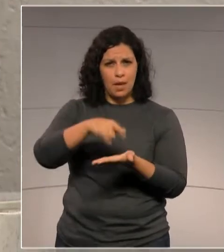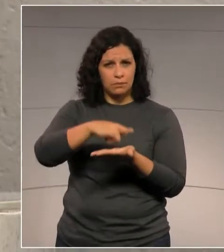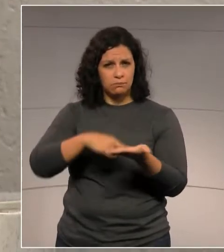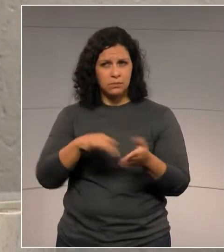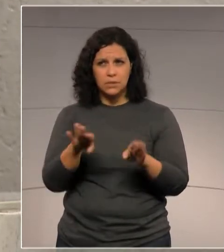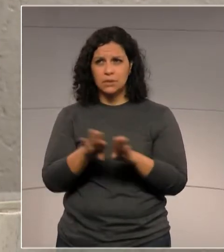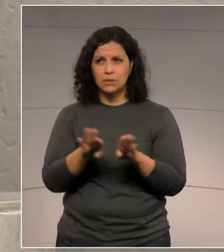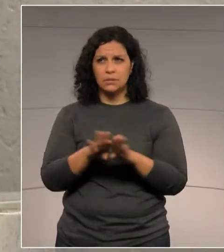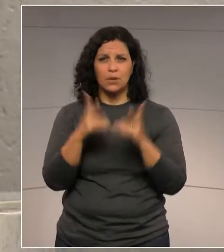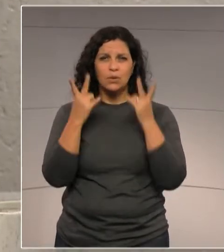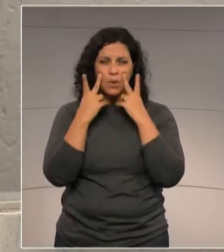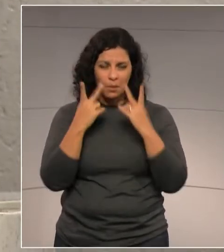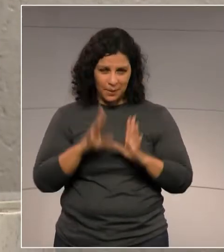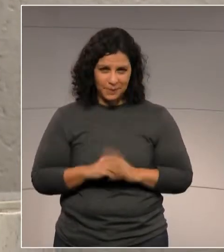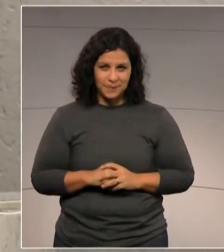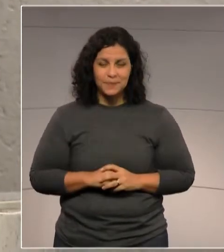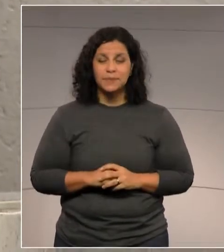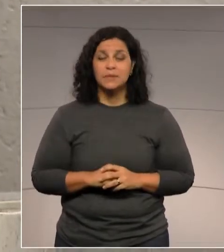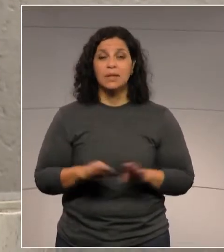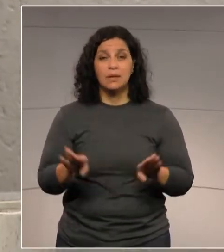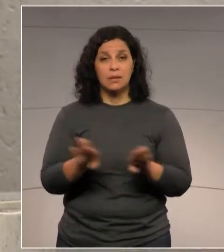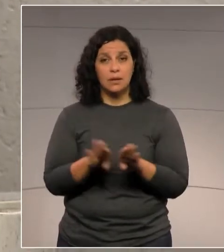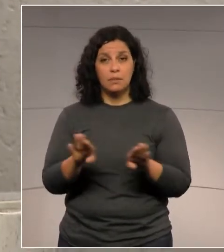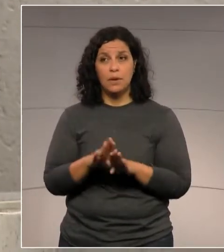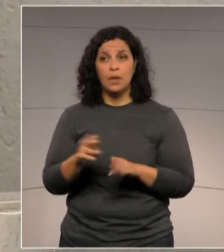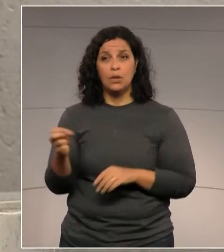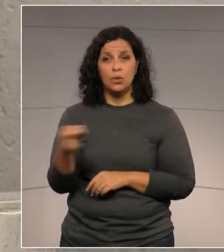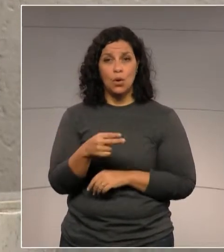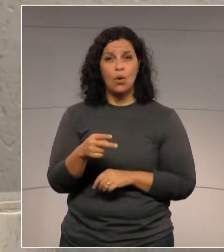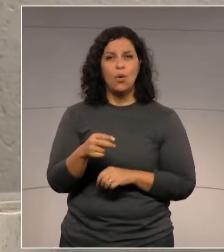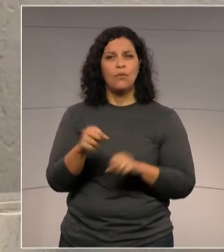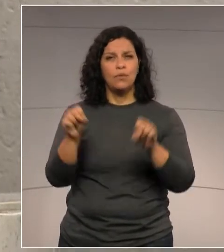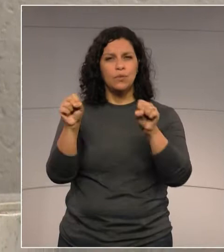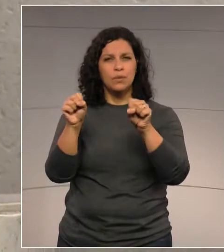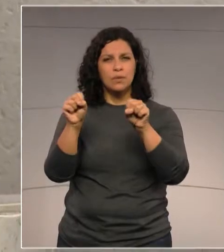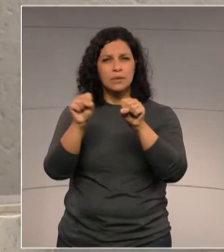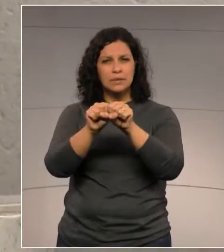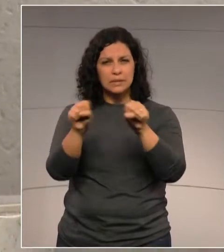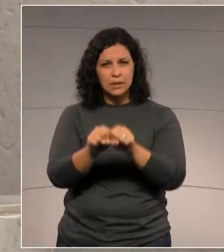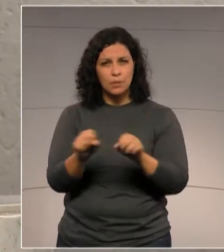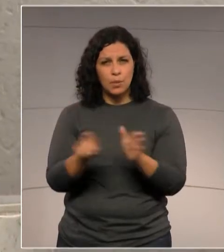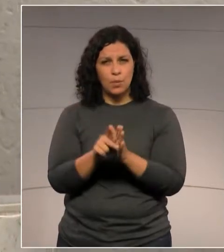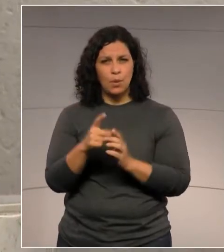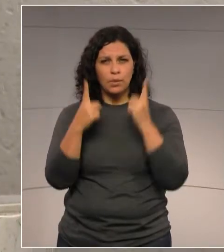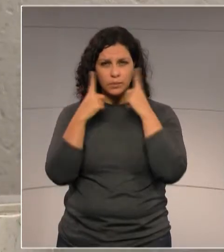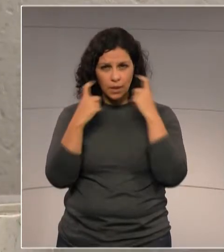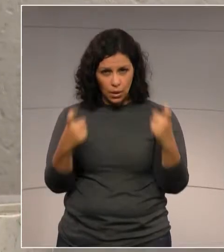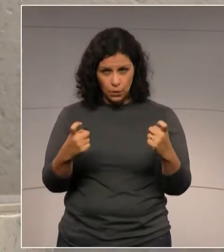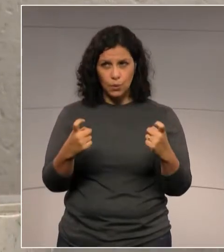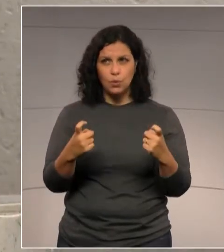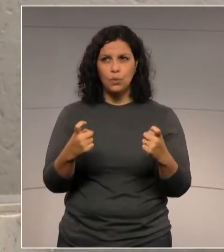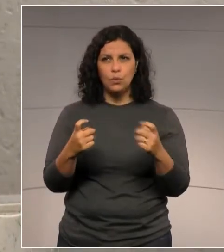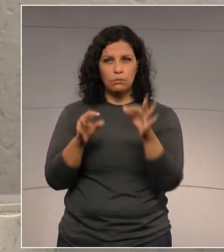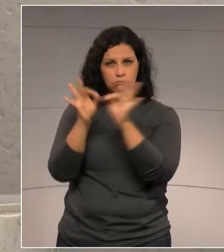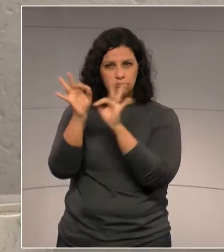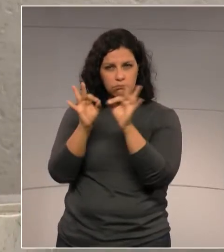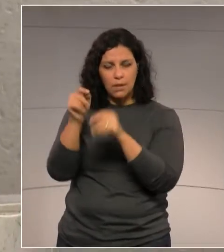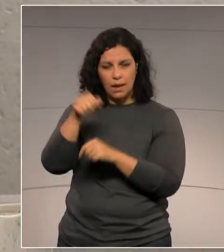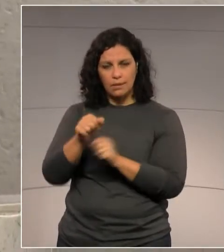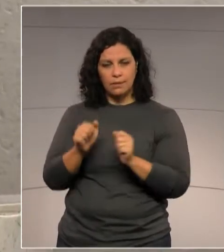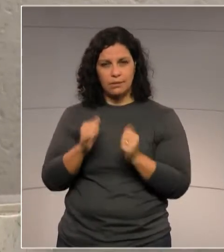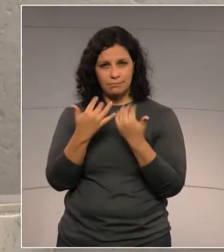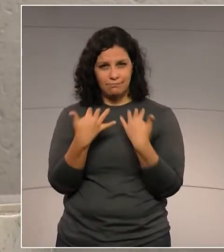e pronto. Também um novo sistema de som está sendo instalado aqui nesse ambiente aqui do plenário.